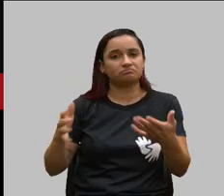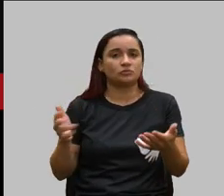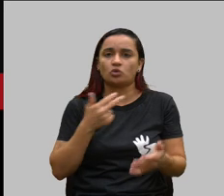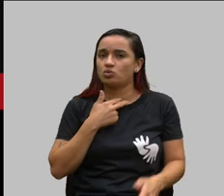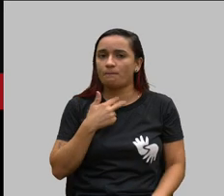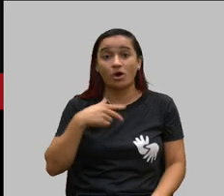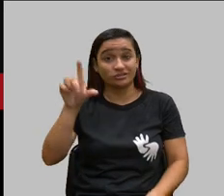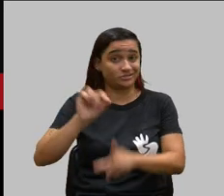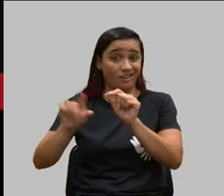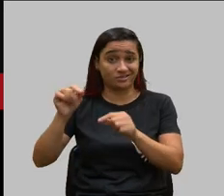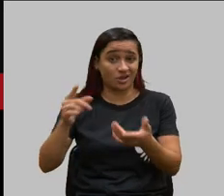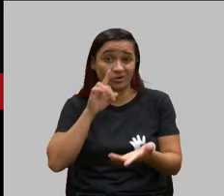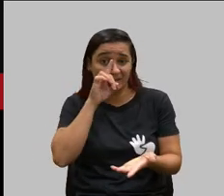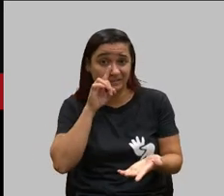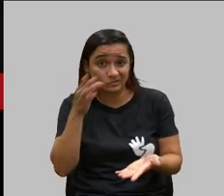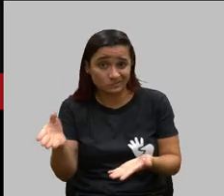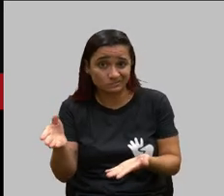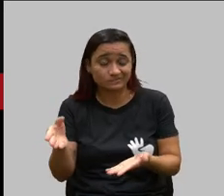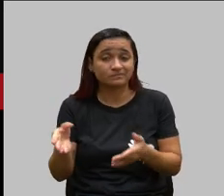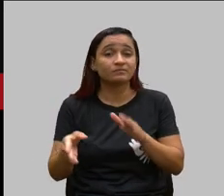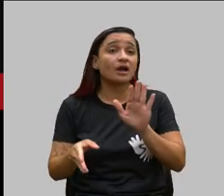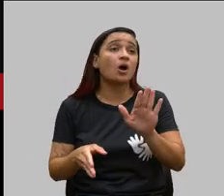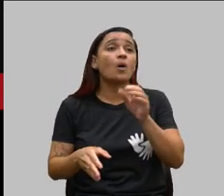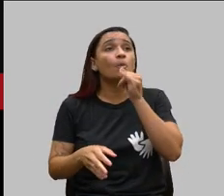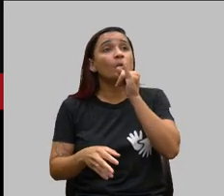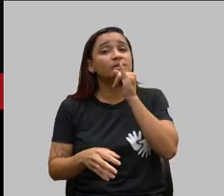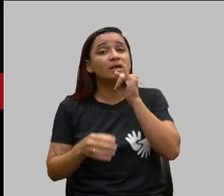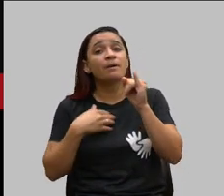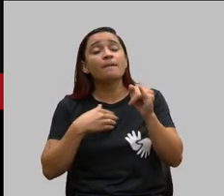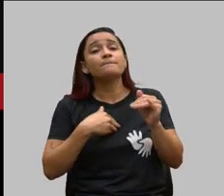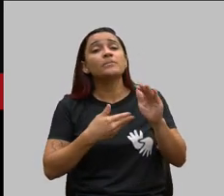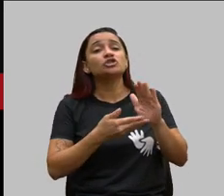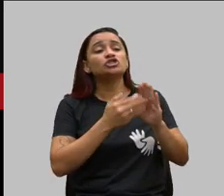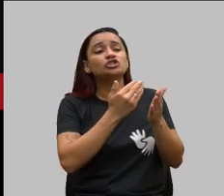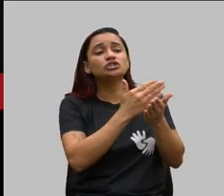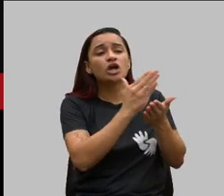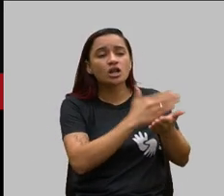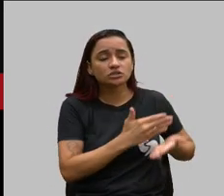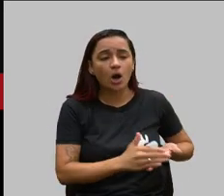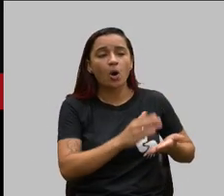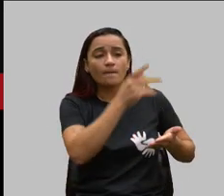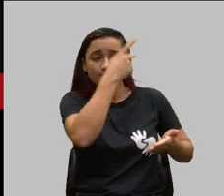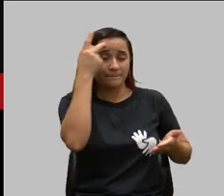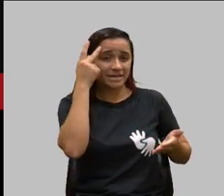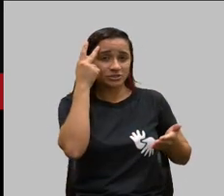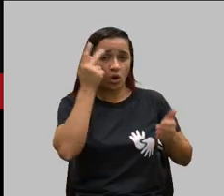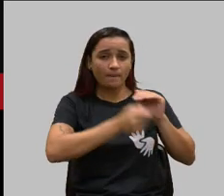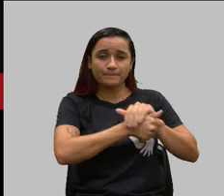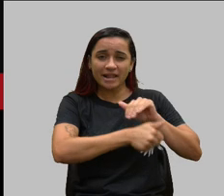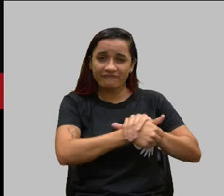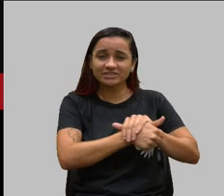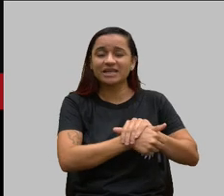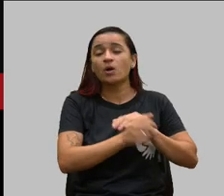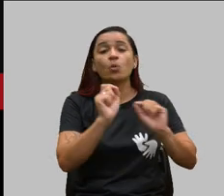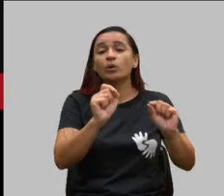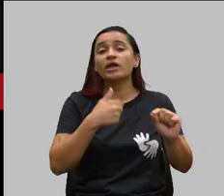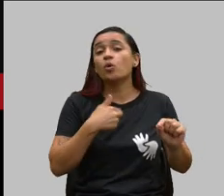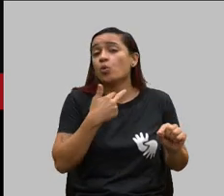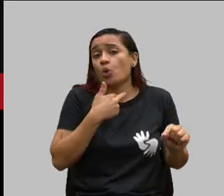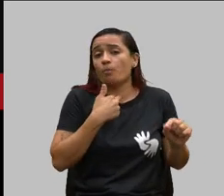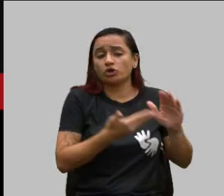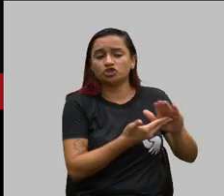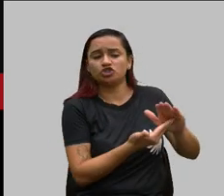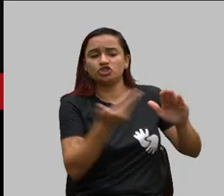a vedação ela se aplica também à exclusão de beneficiários ou seja eu não posso retirar uma pessoa de um plano